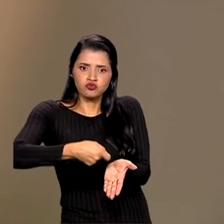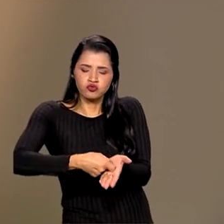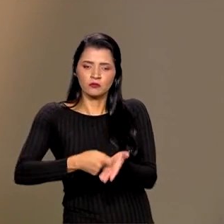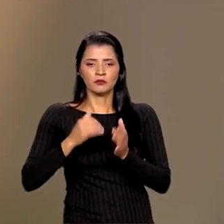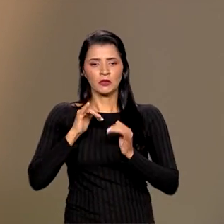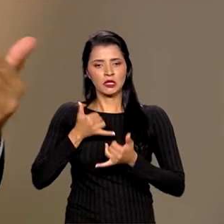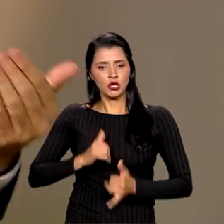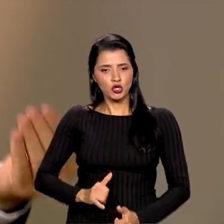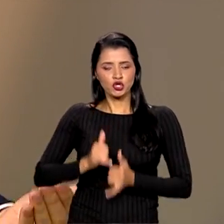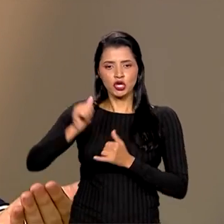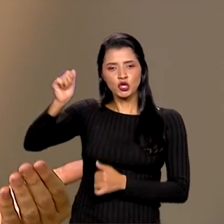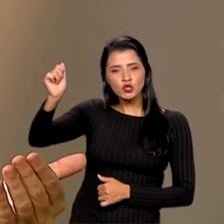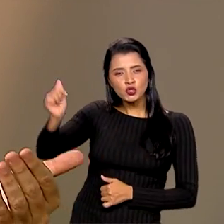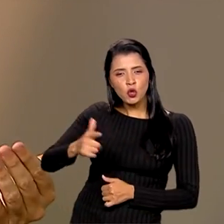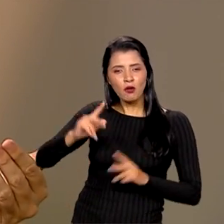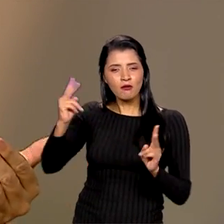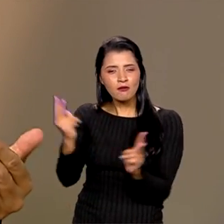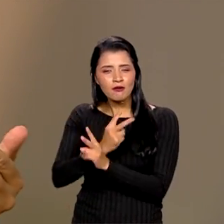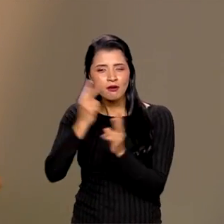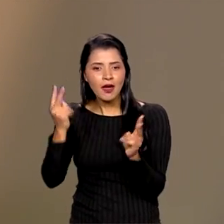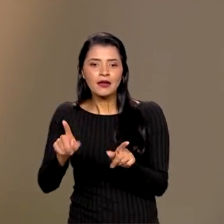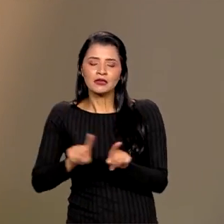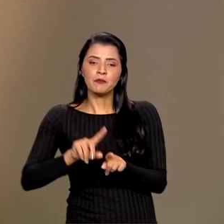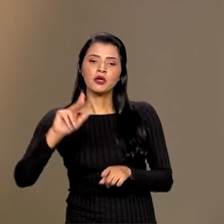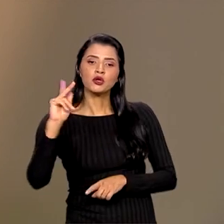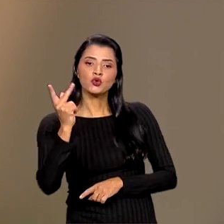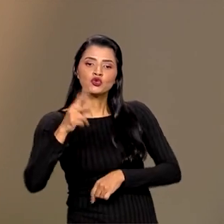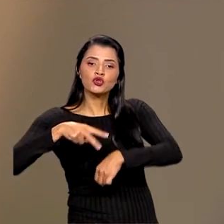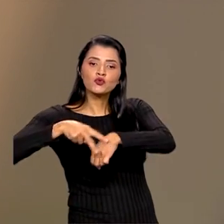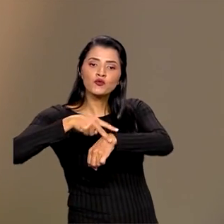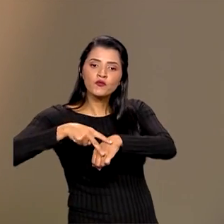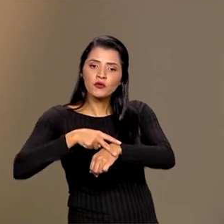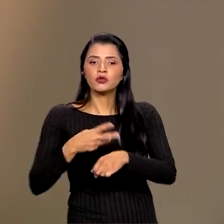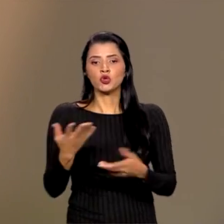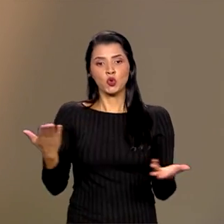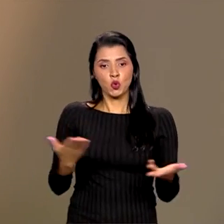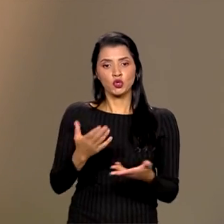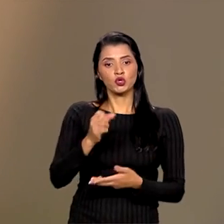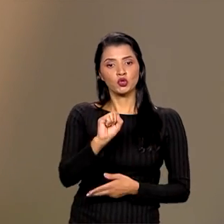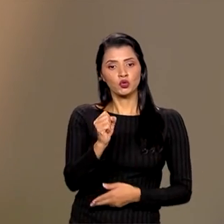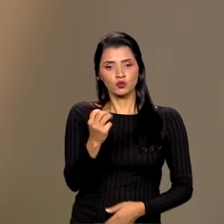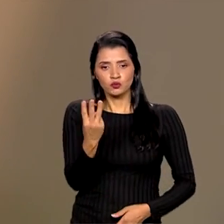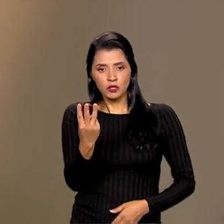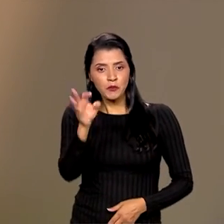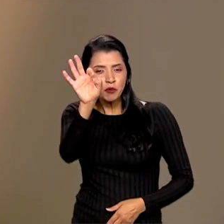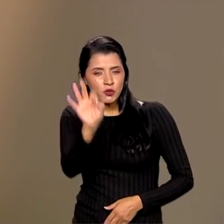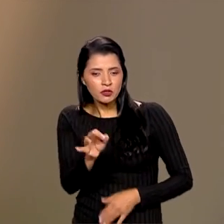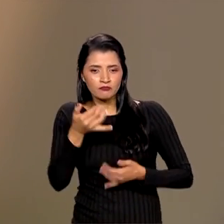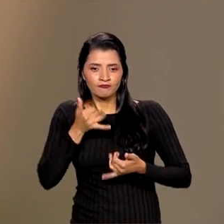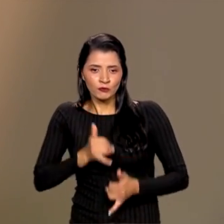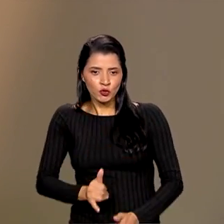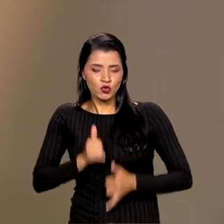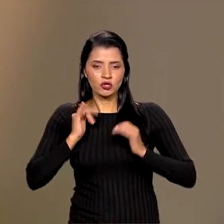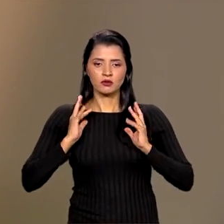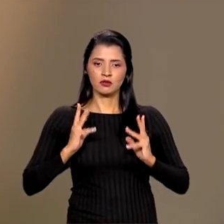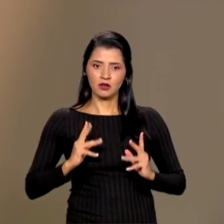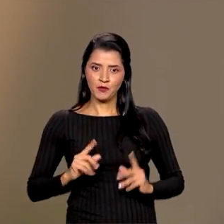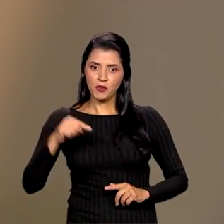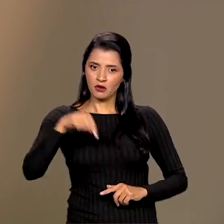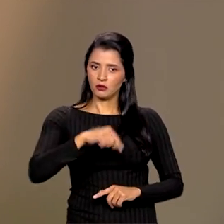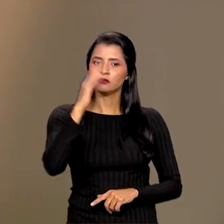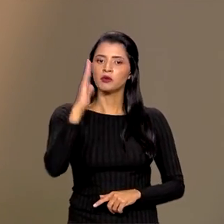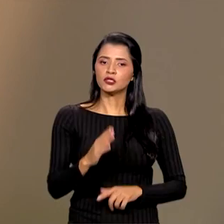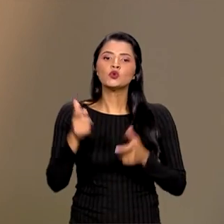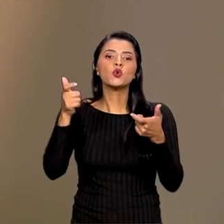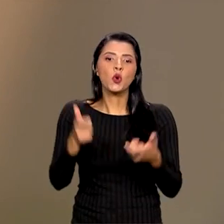a energia solar, o hidrogênio verde que está tendo na frente. Hoje, 83% dessa energia limpa produzida no Brasil está no